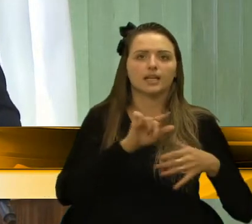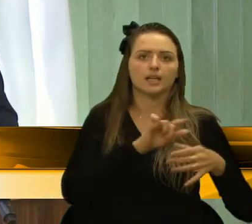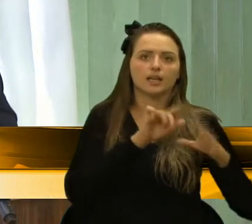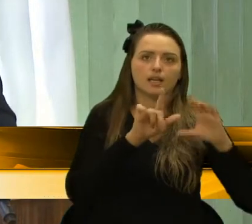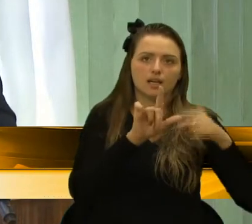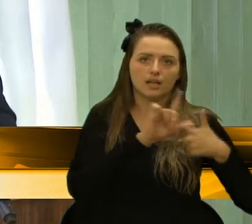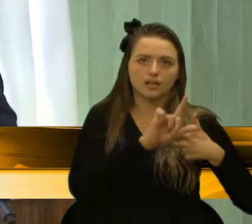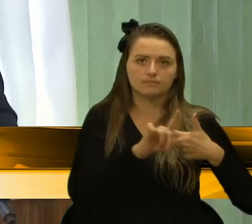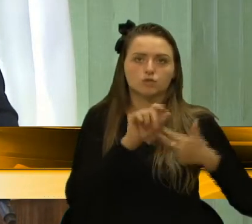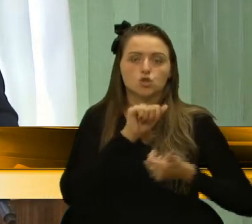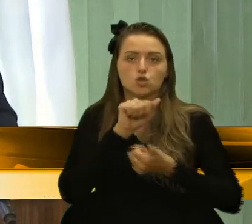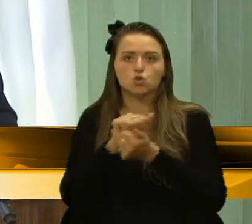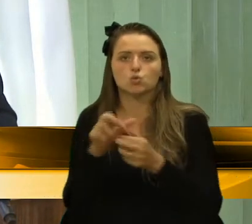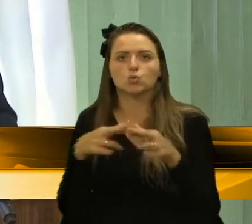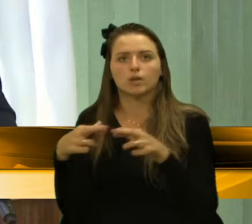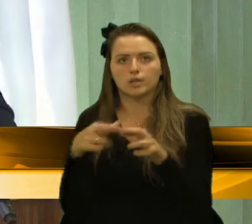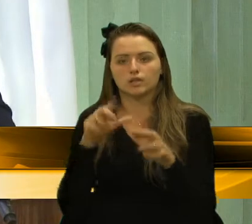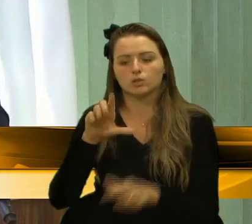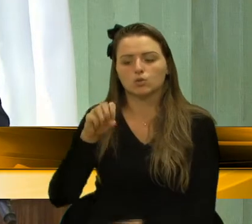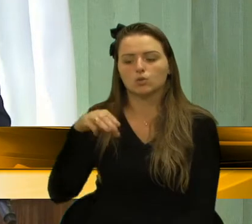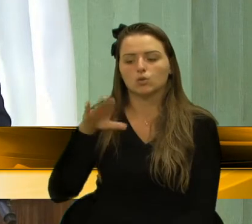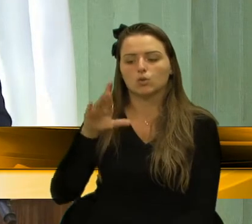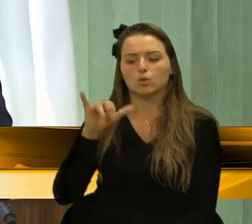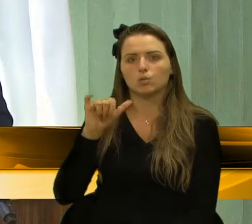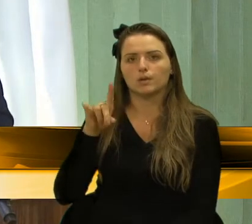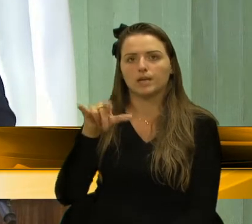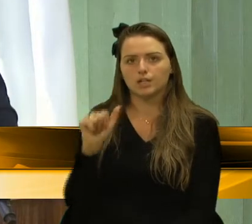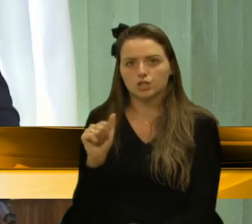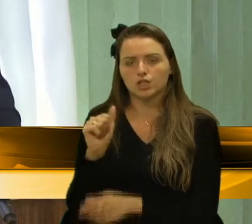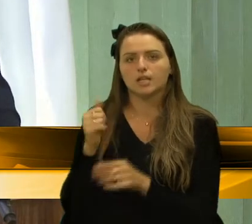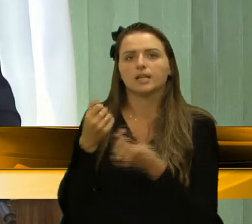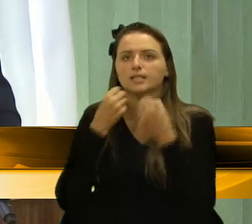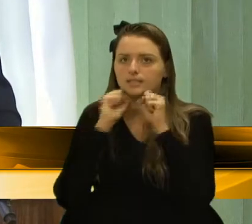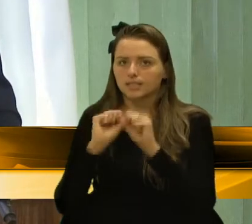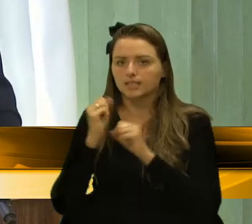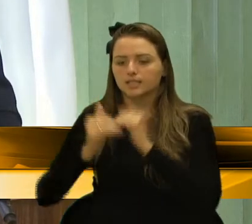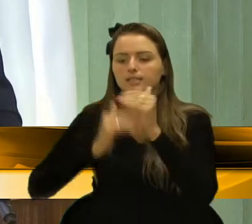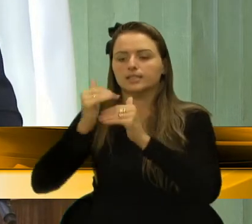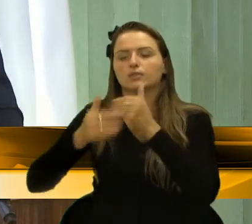região da Lombardia, junto à Secretaria de Desenvolvimento Econômico.